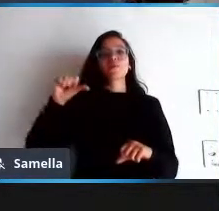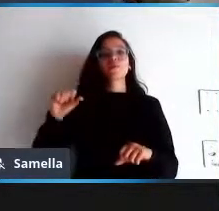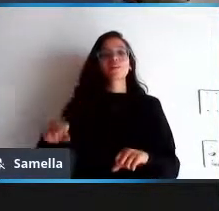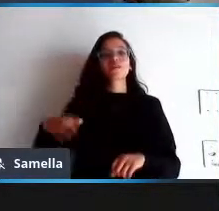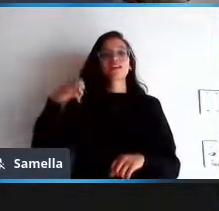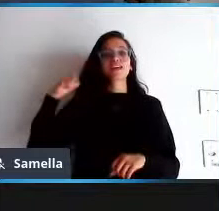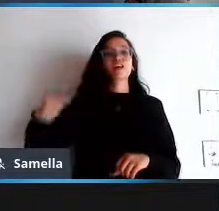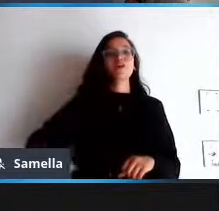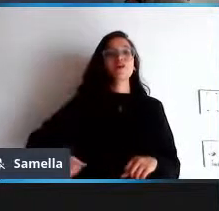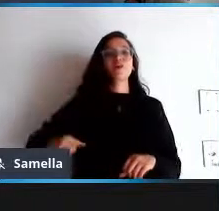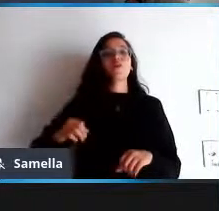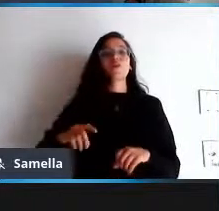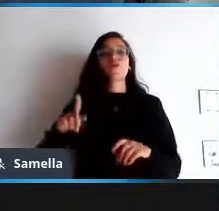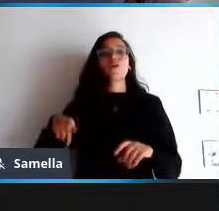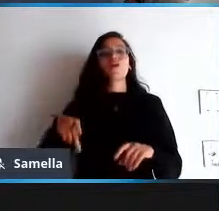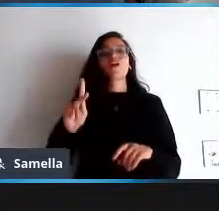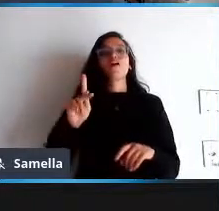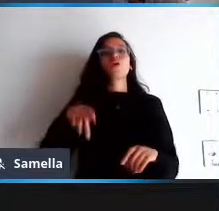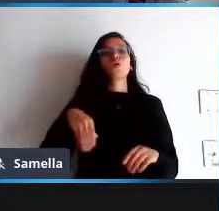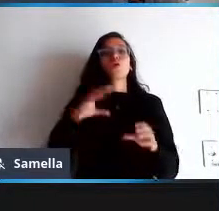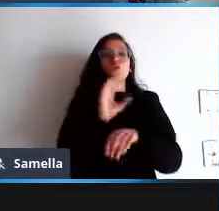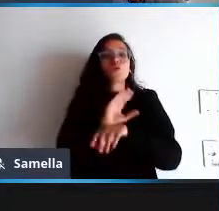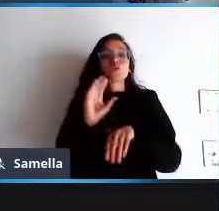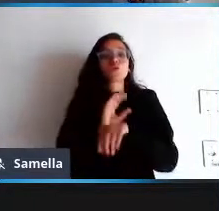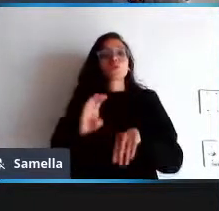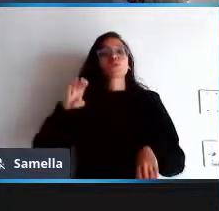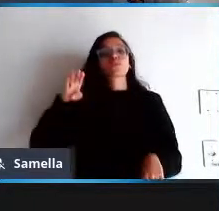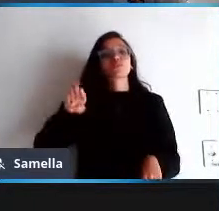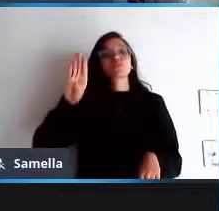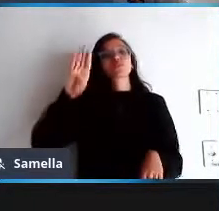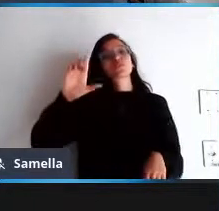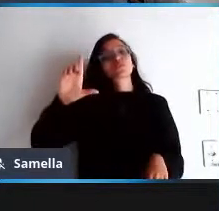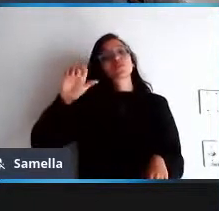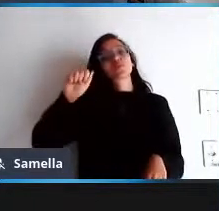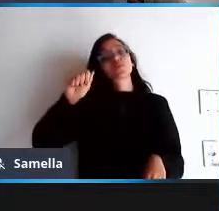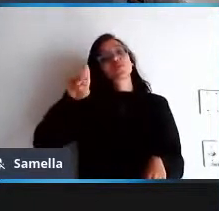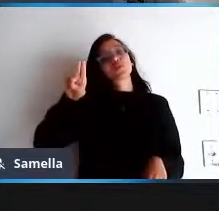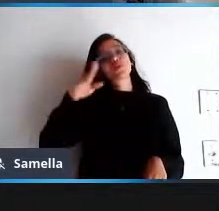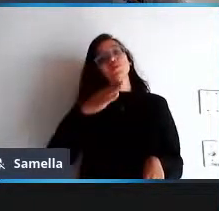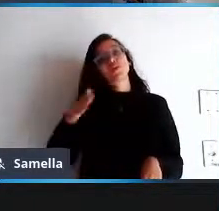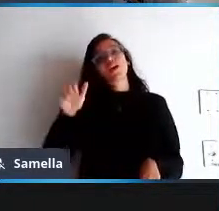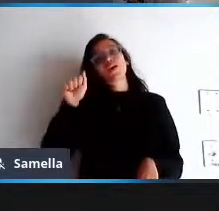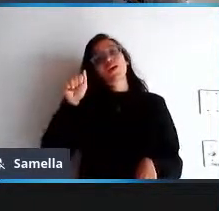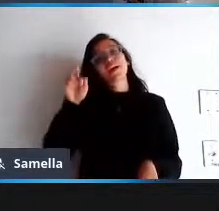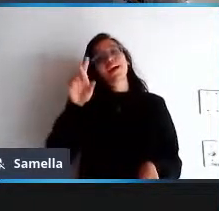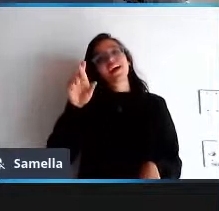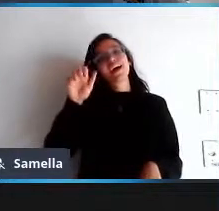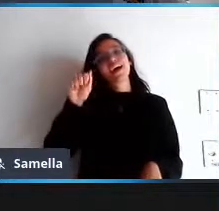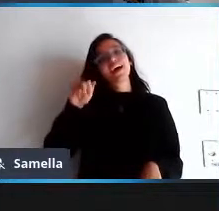o curso do Blau Araújo tá bom então o número sorteado é